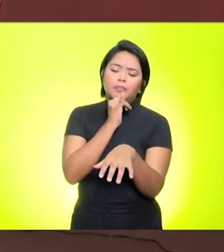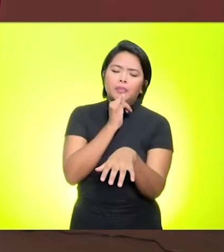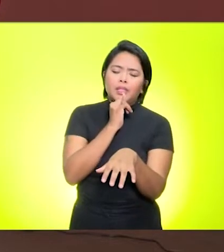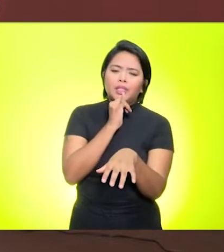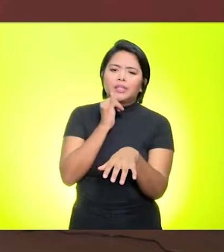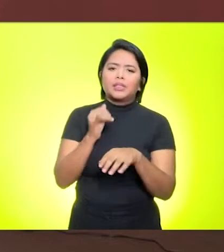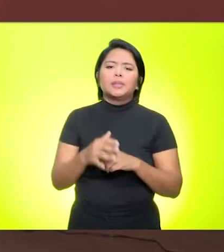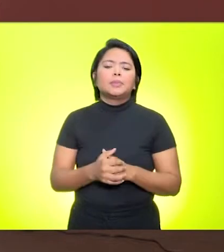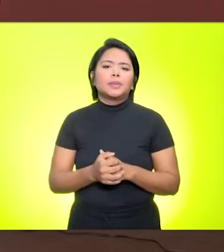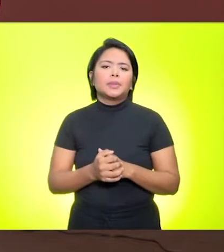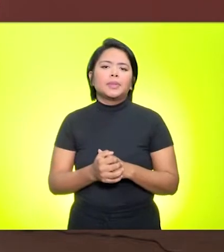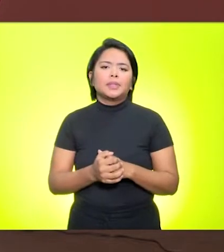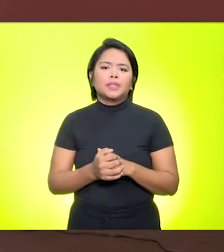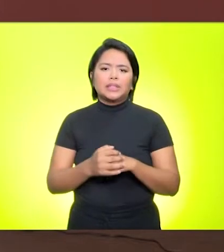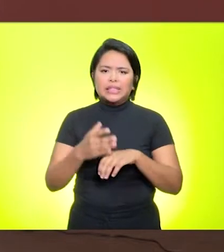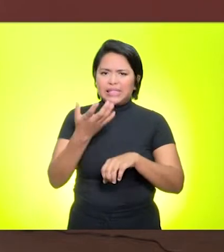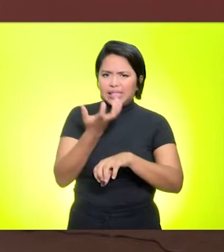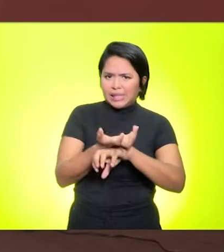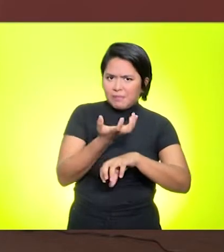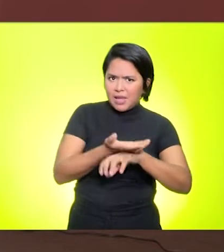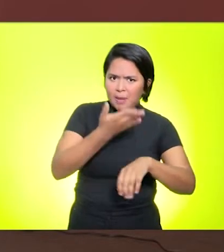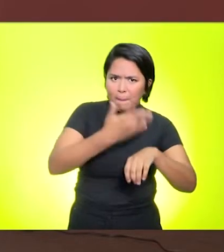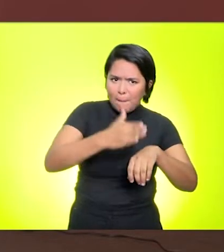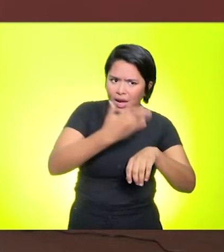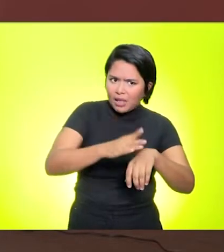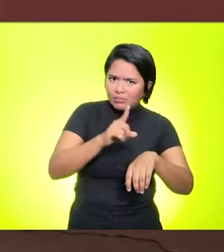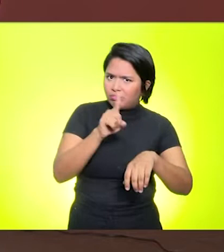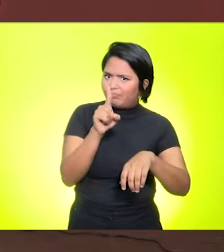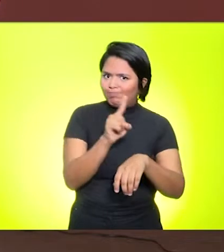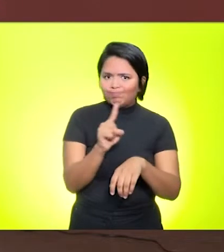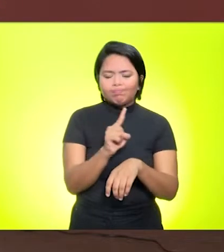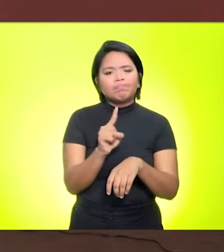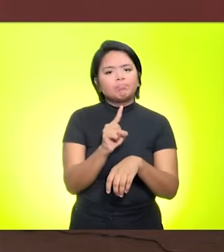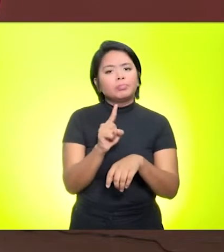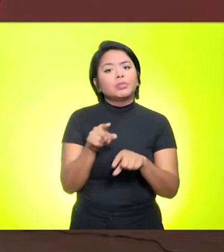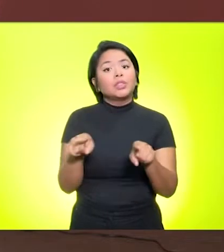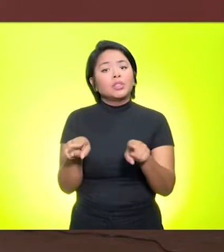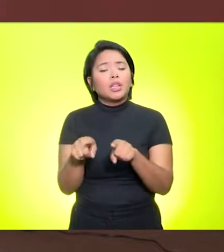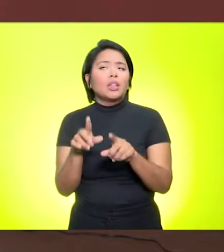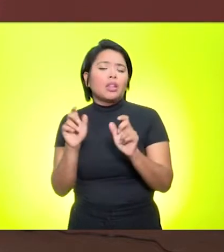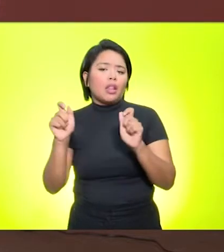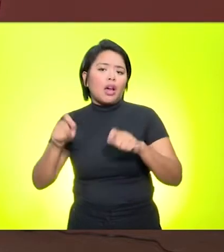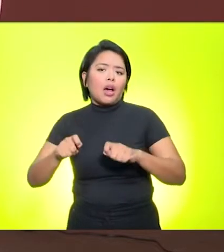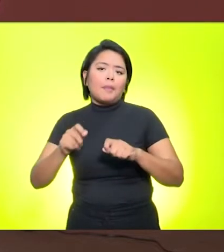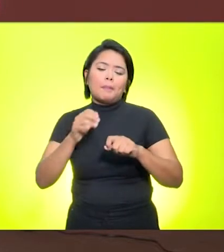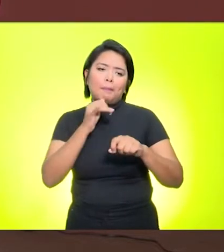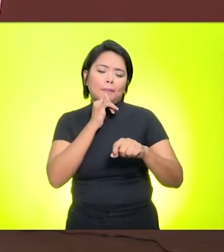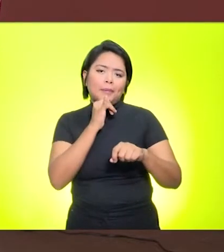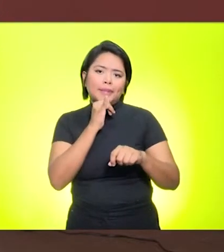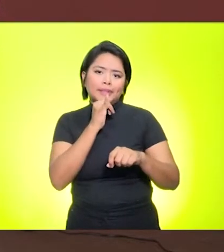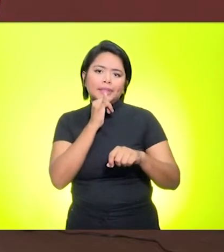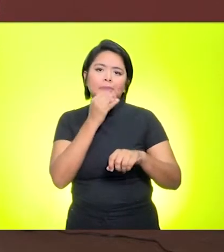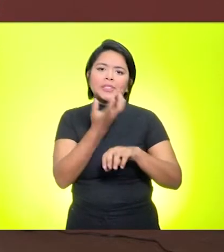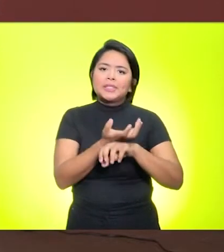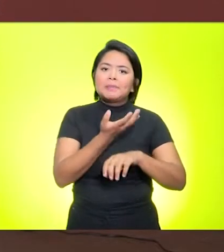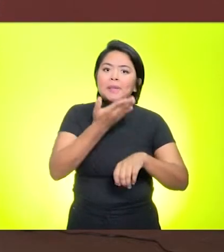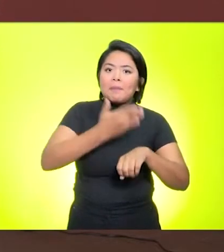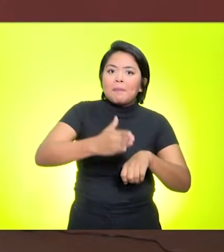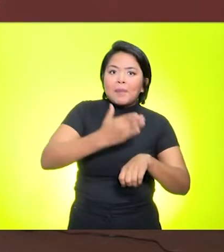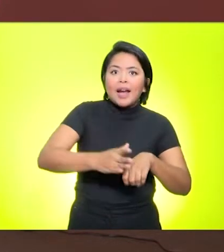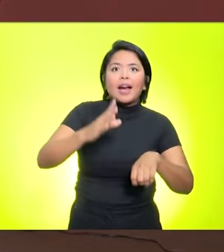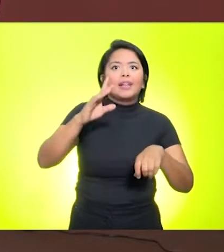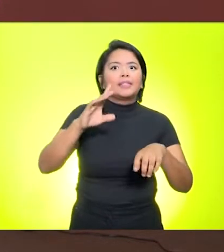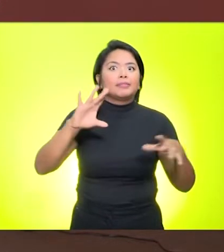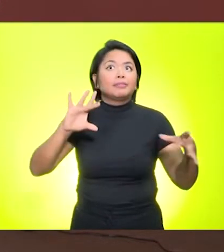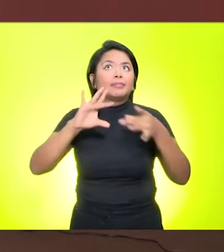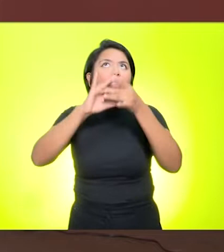exemplo, utilizado em disciplinas práticas, que exigem uma prática, mas, dentro de uma disciplina prática, por exemplo, que tenha uma componente